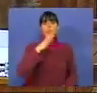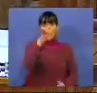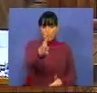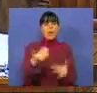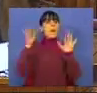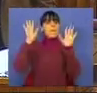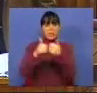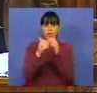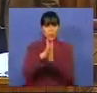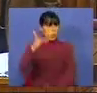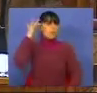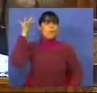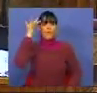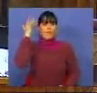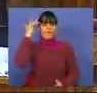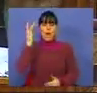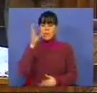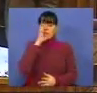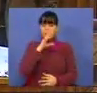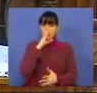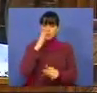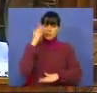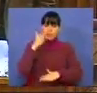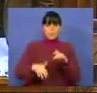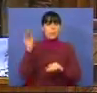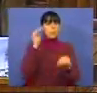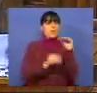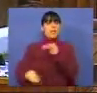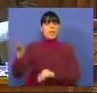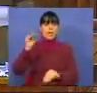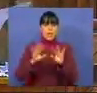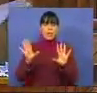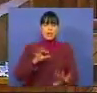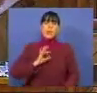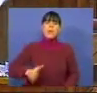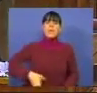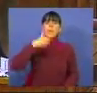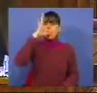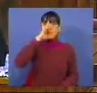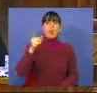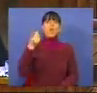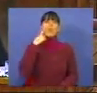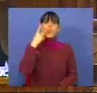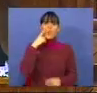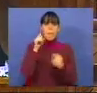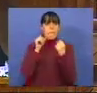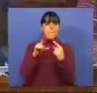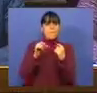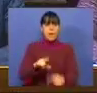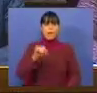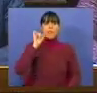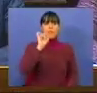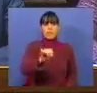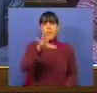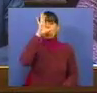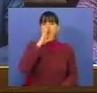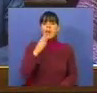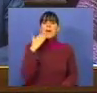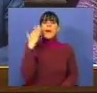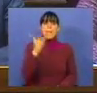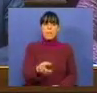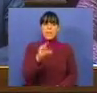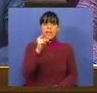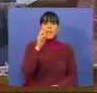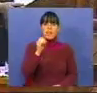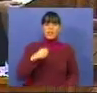Mas tudo é fácil quando chegamos ao momento das eleições. Sr. Primeiro-Ministro, conhece o mail do seu Governo a pedir a